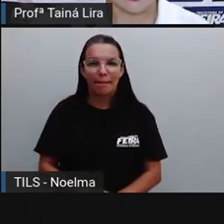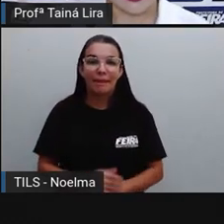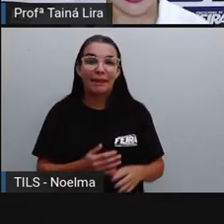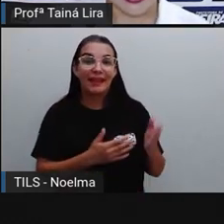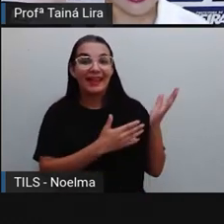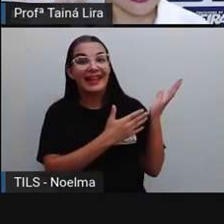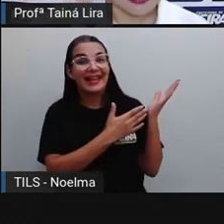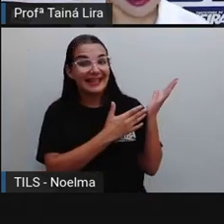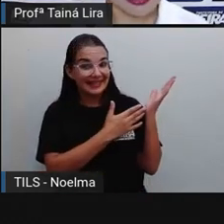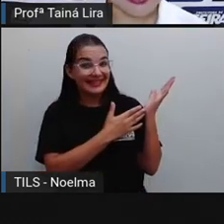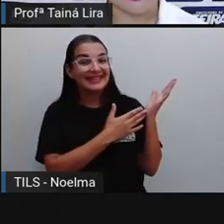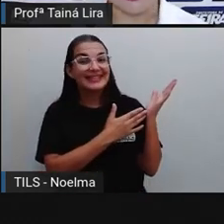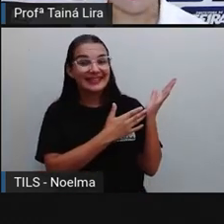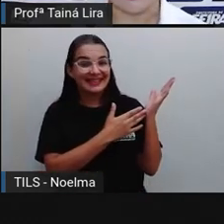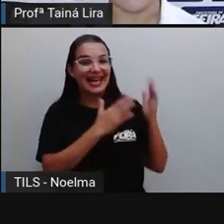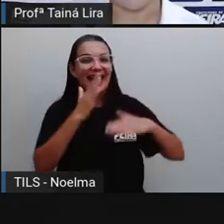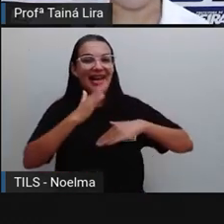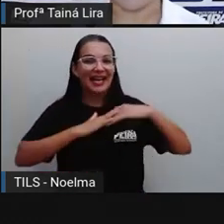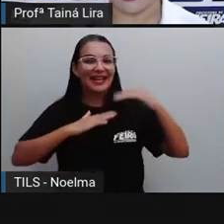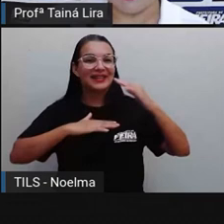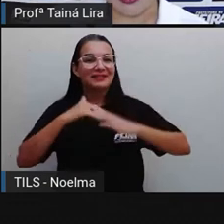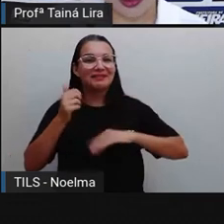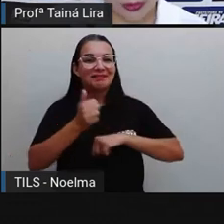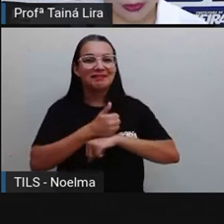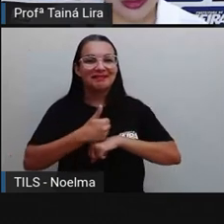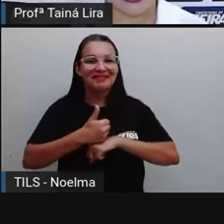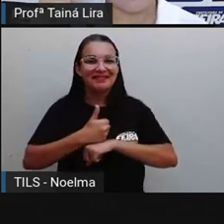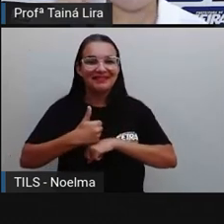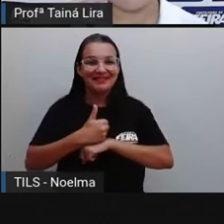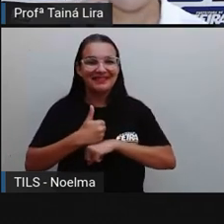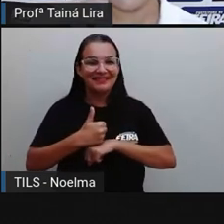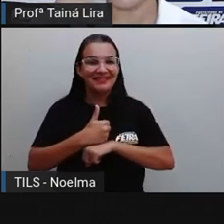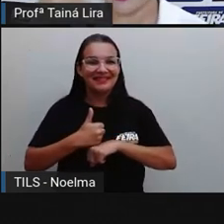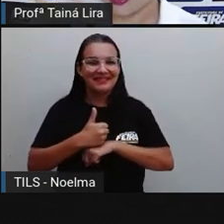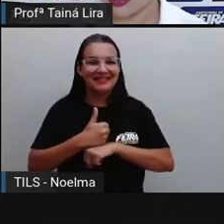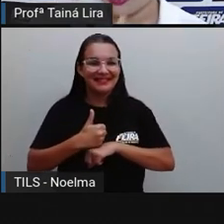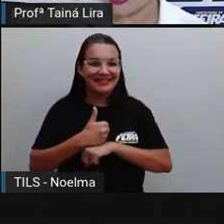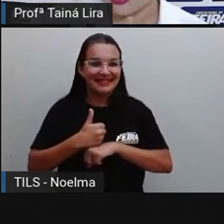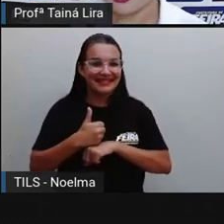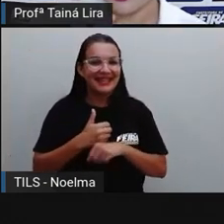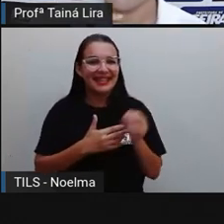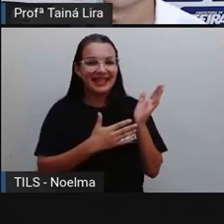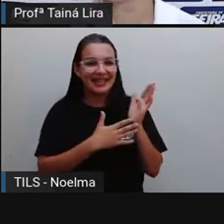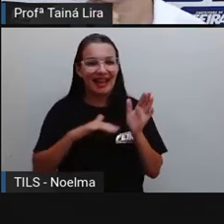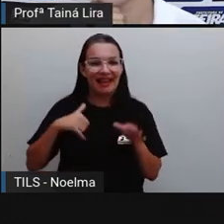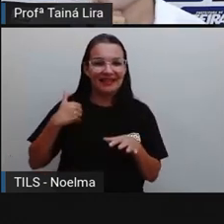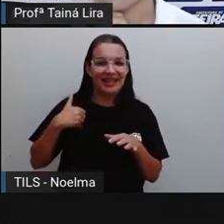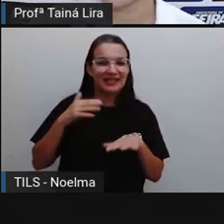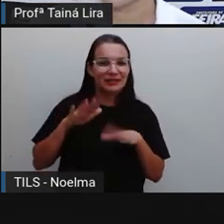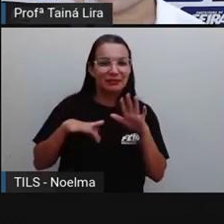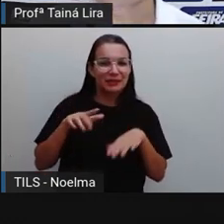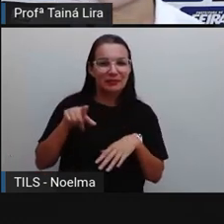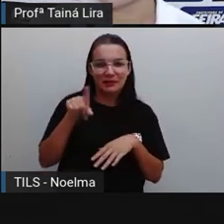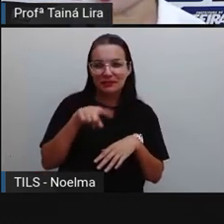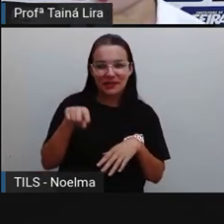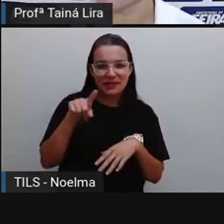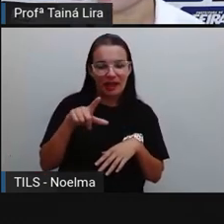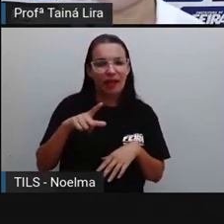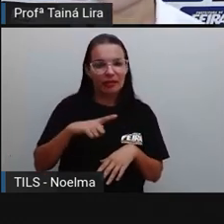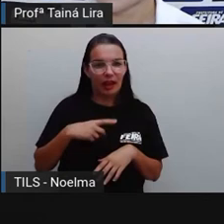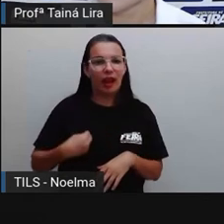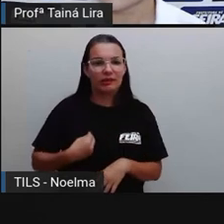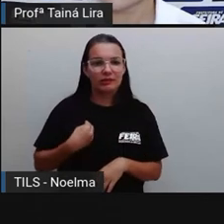Olha aqui. Essa profissão, na época que a PRO era da idade de vocês, mais ou menos da idade de vocês, ainda